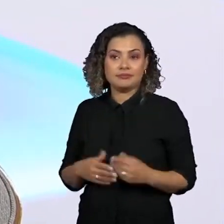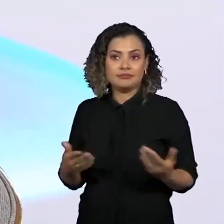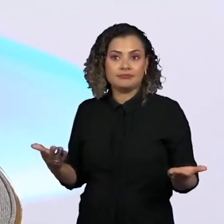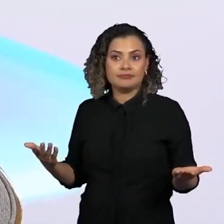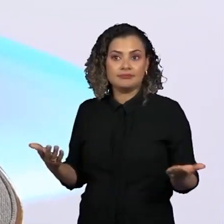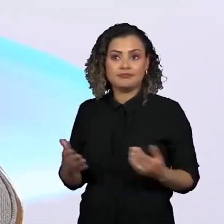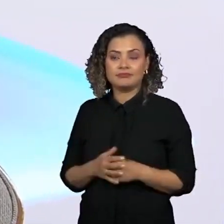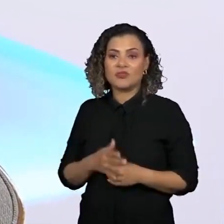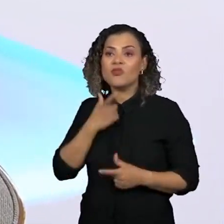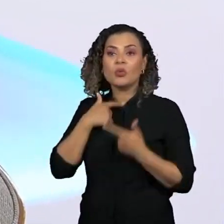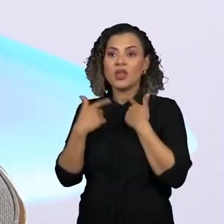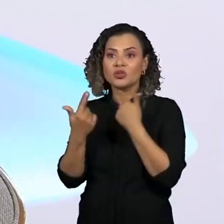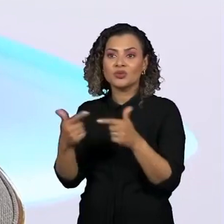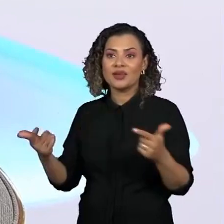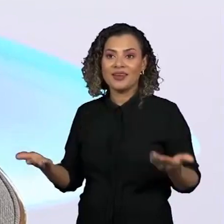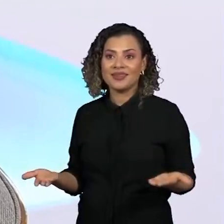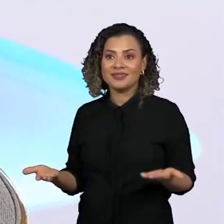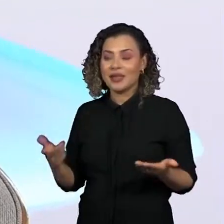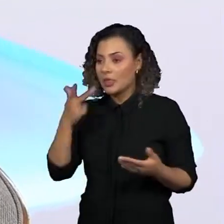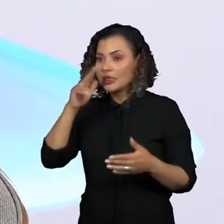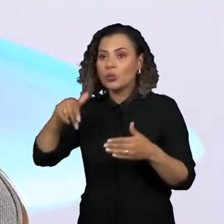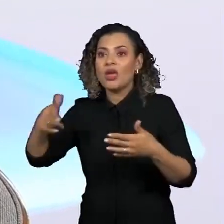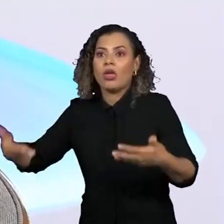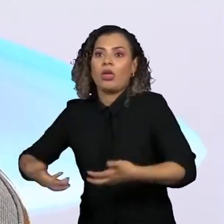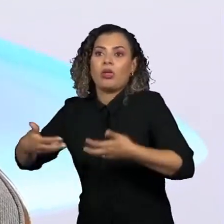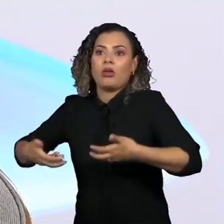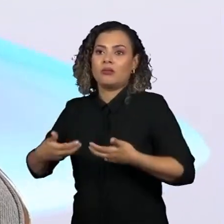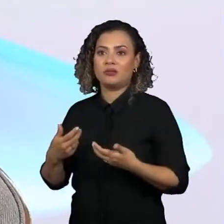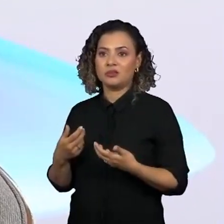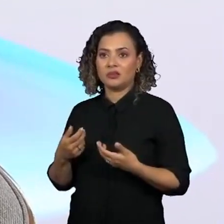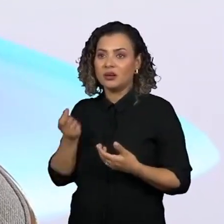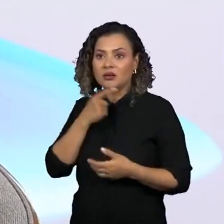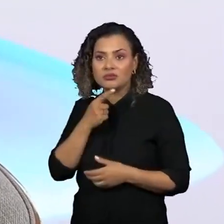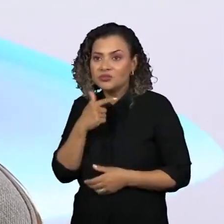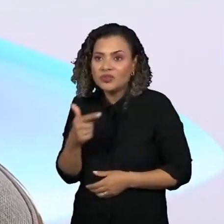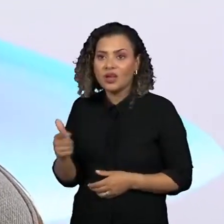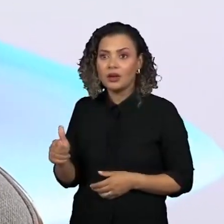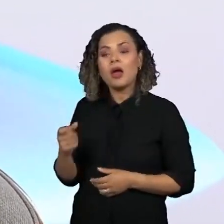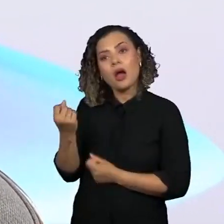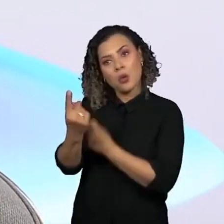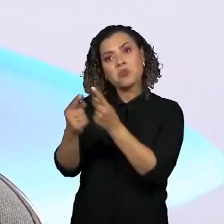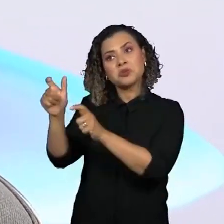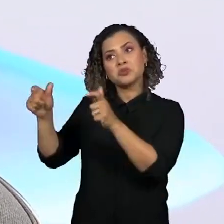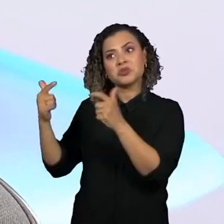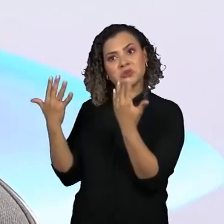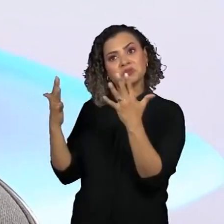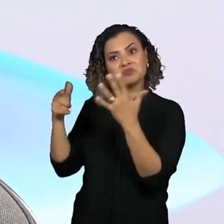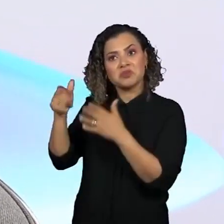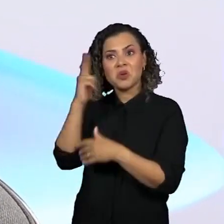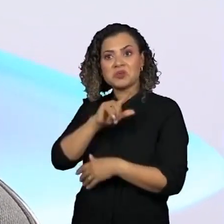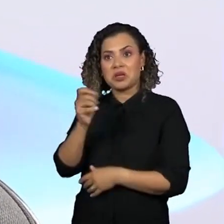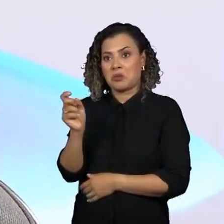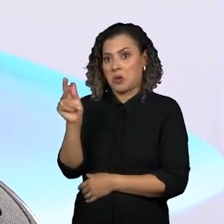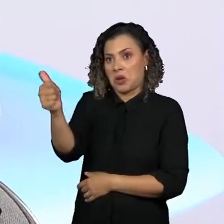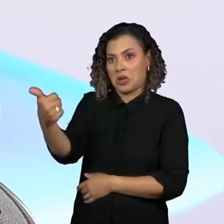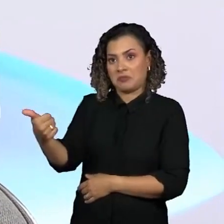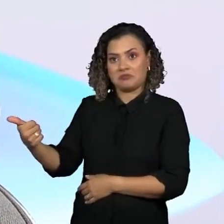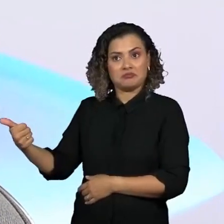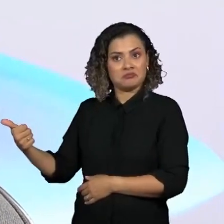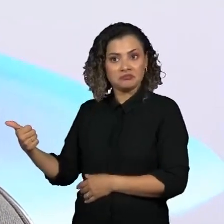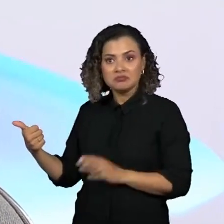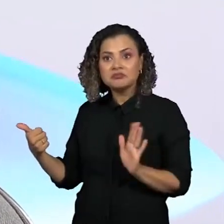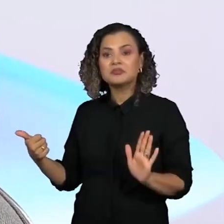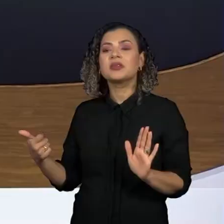humor com isso. Não é uma coisa que me estimula a fazer humor. Tem gente que consegue, viva eles. Eu acho que tem que ter humor para tudo.